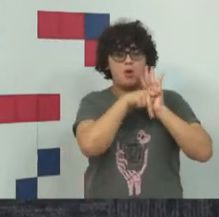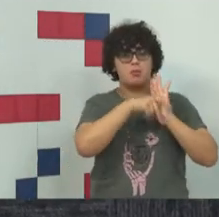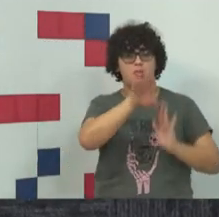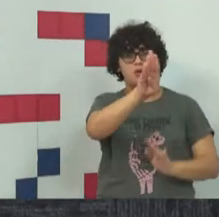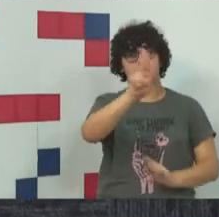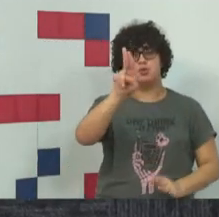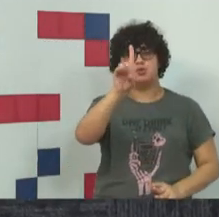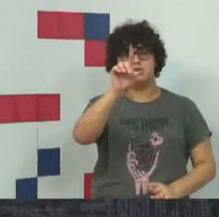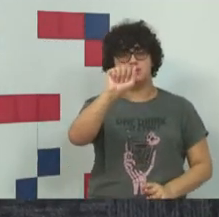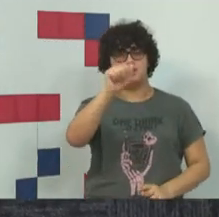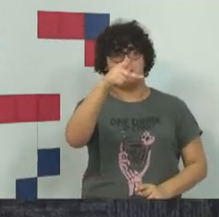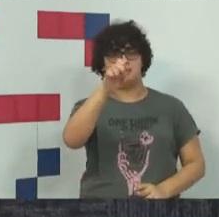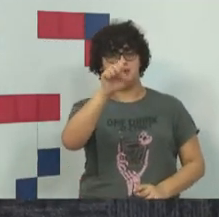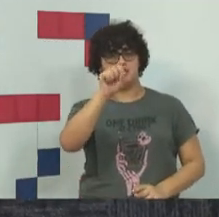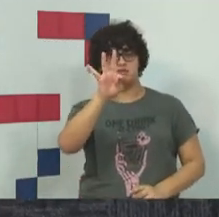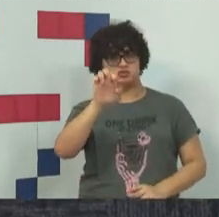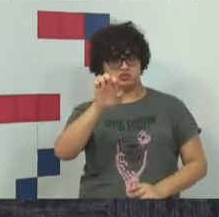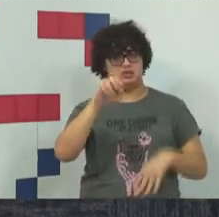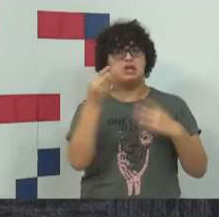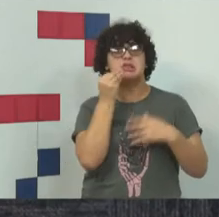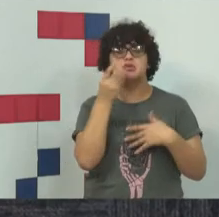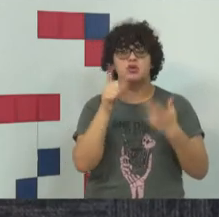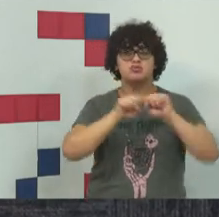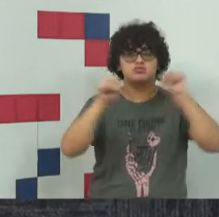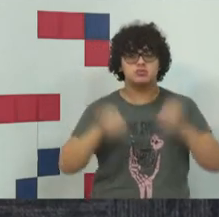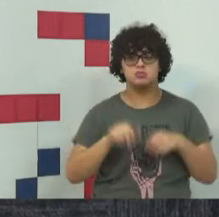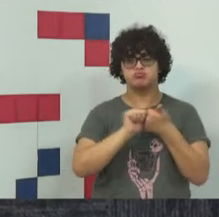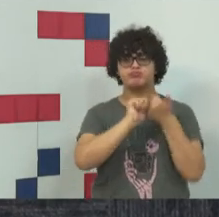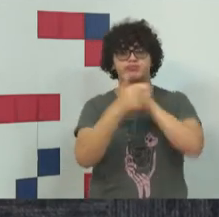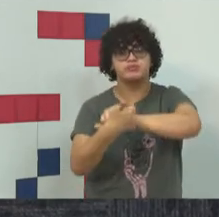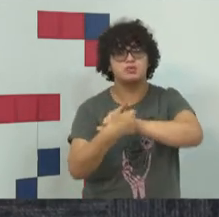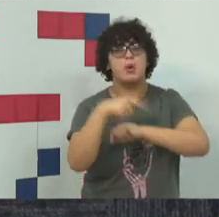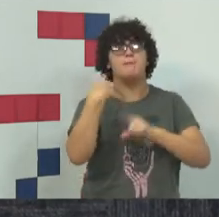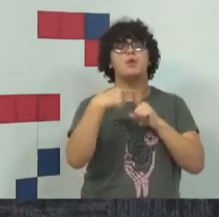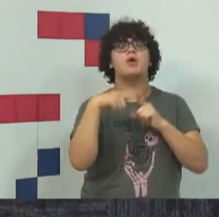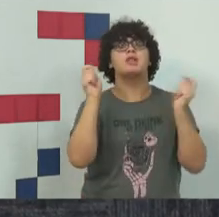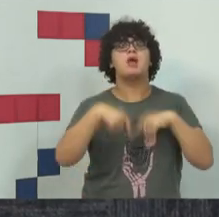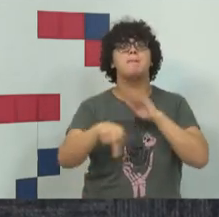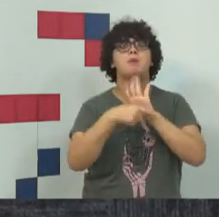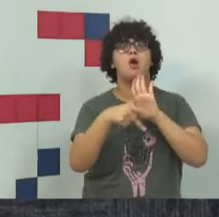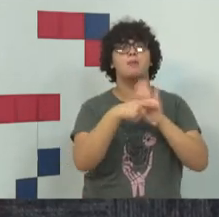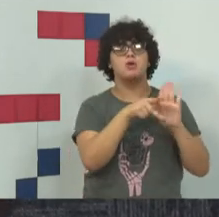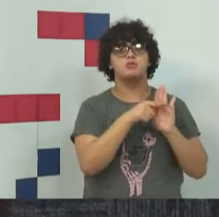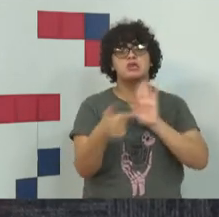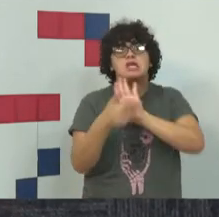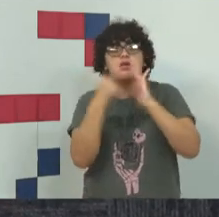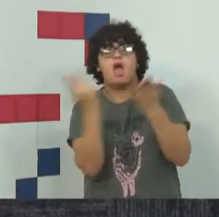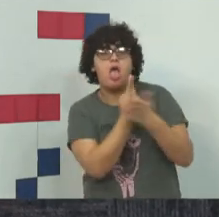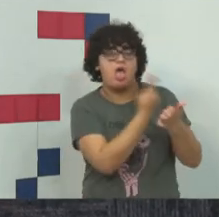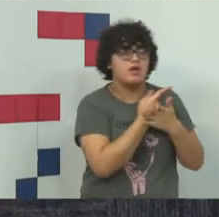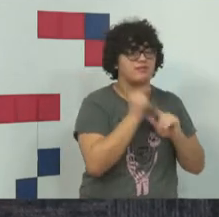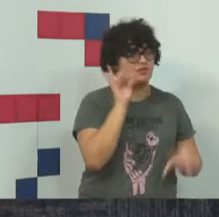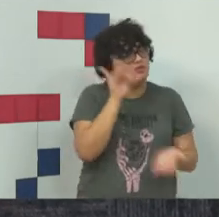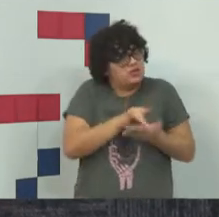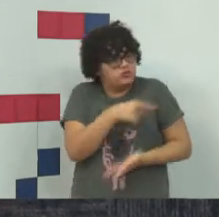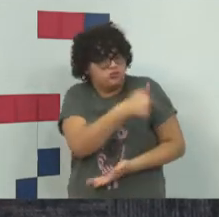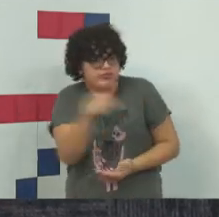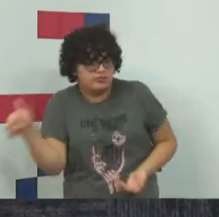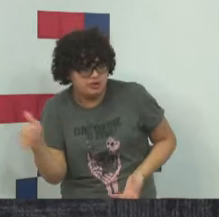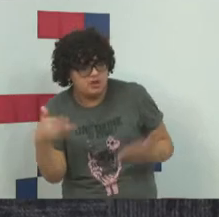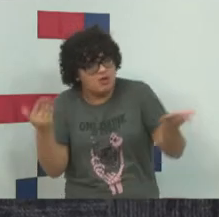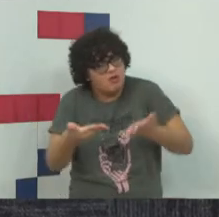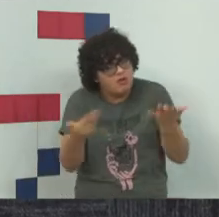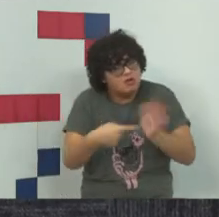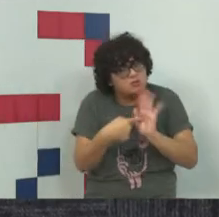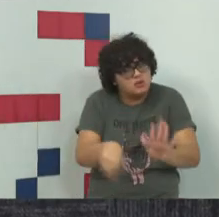ela tentou sistematizar. Ela tentou sistematizar os crimes próprios, mas a verdade é que não existe, não está construído